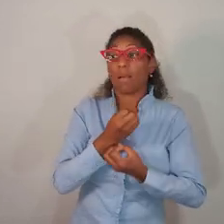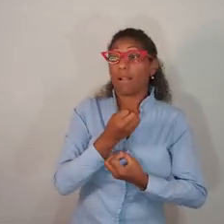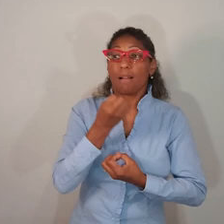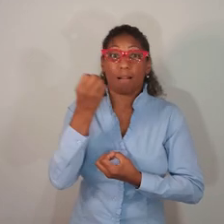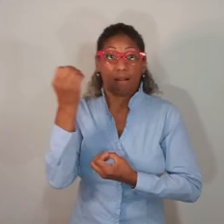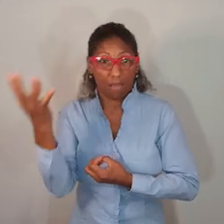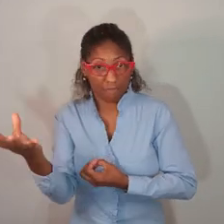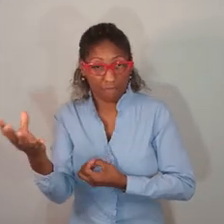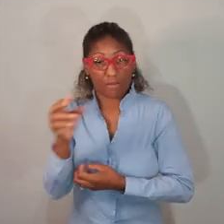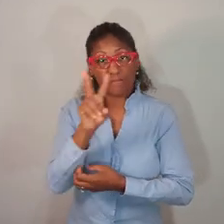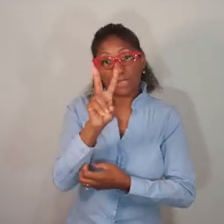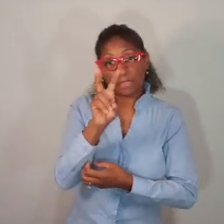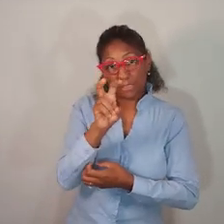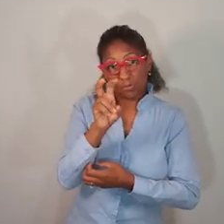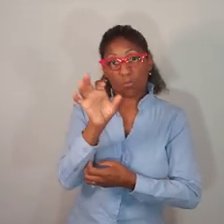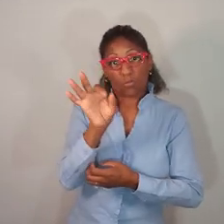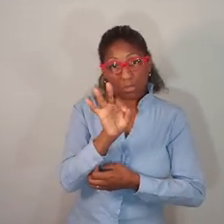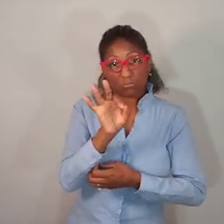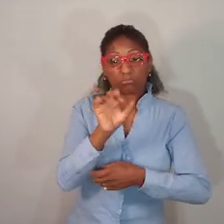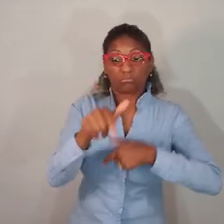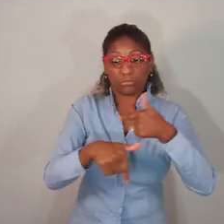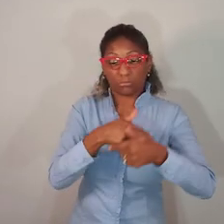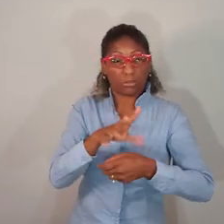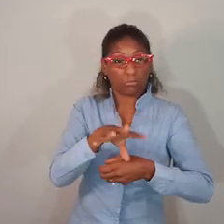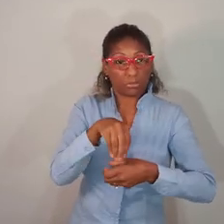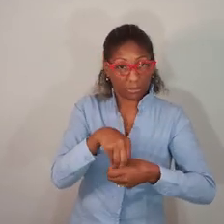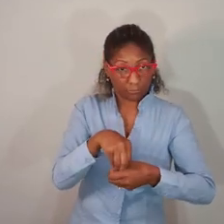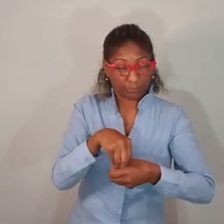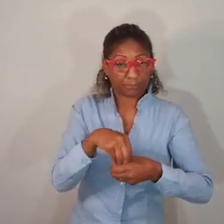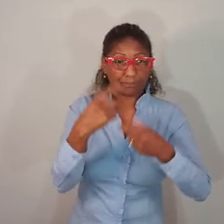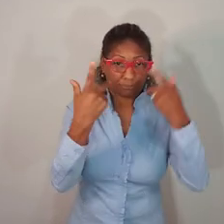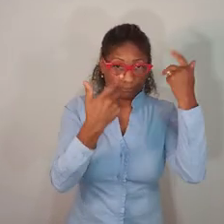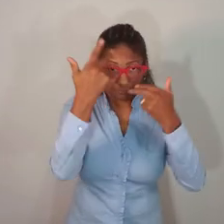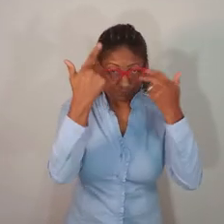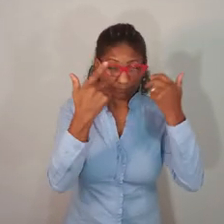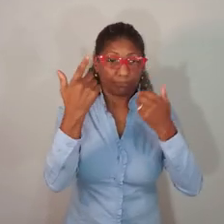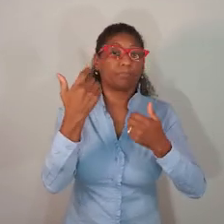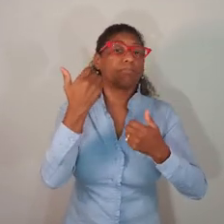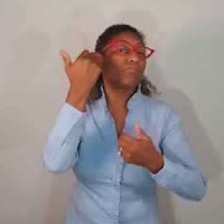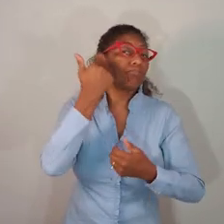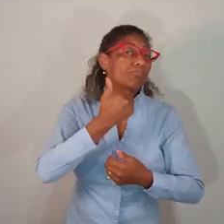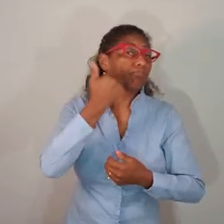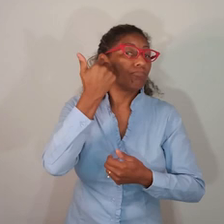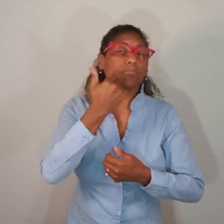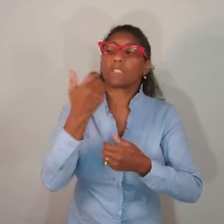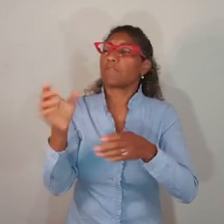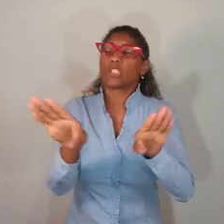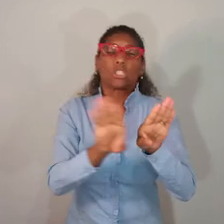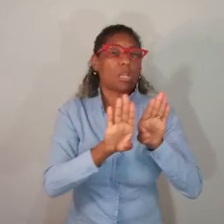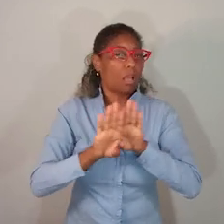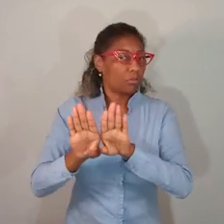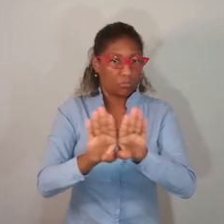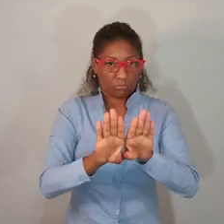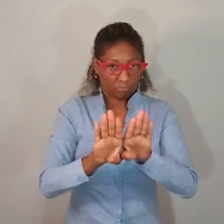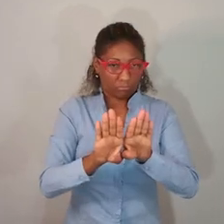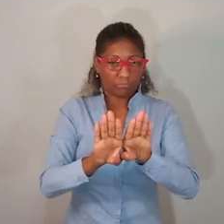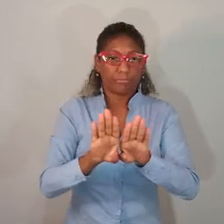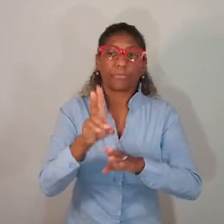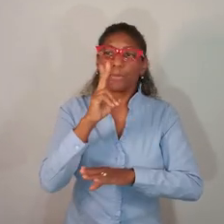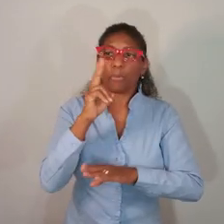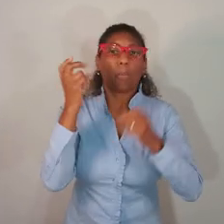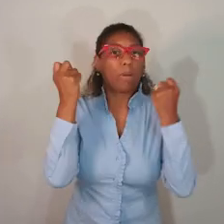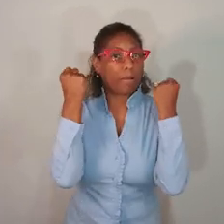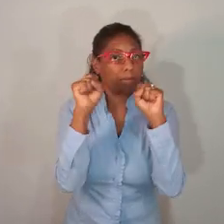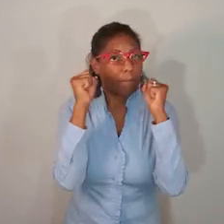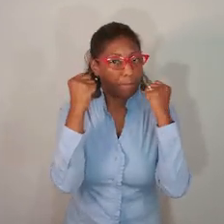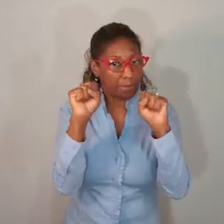proibido. Restaurantes e lancherias podem funcionar apenas com teleentrega e pague leve, e apenas com 25% da equipe de